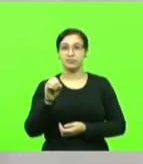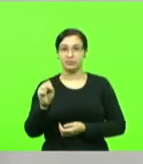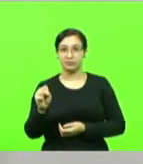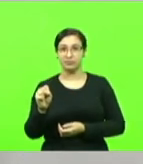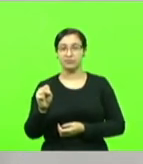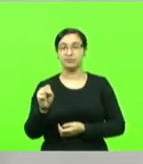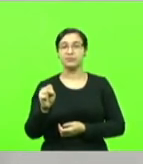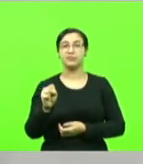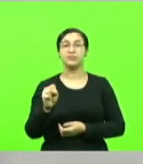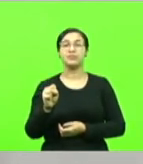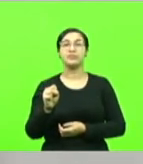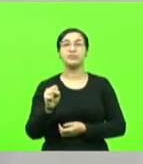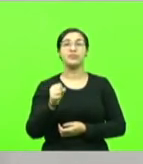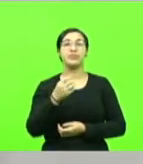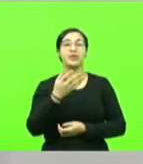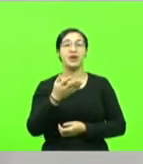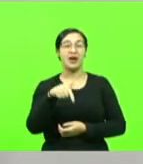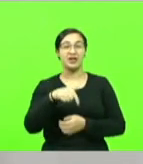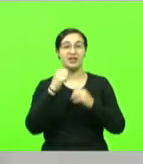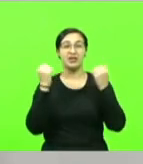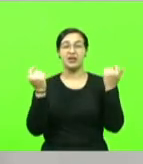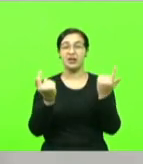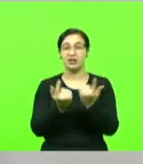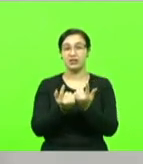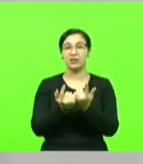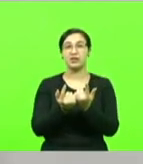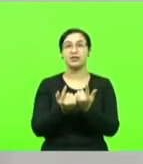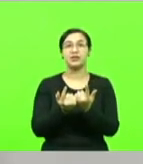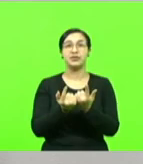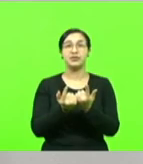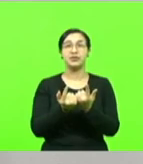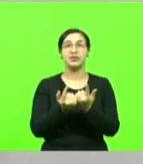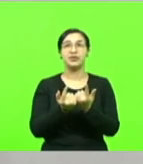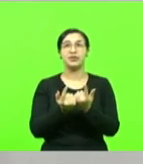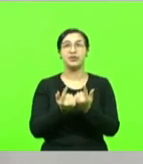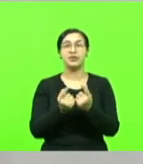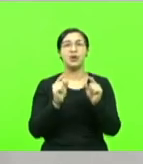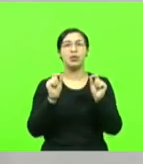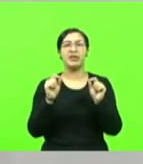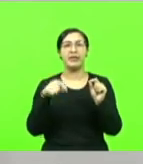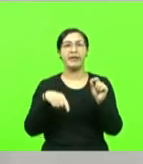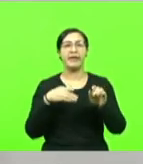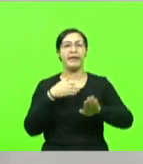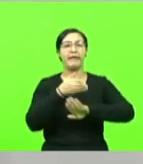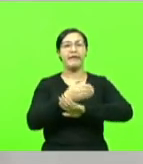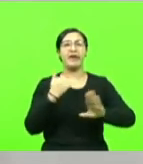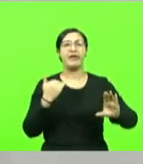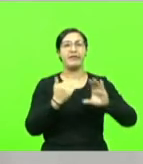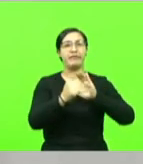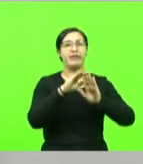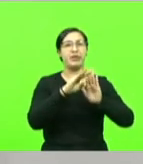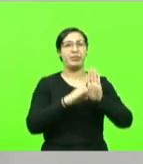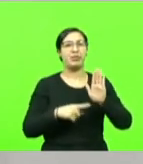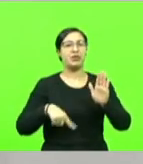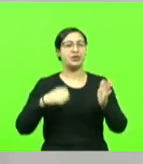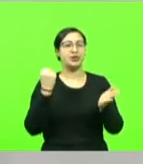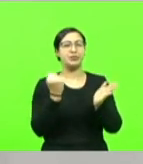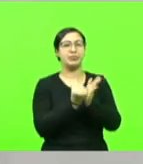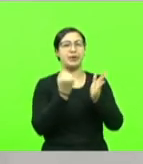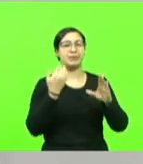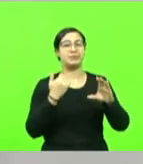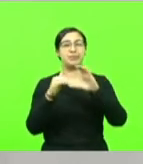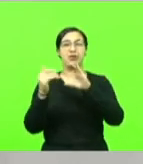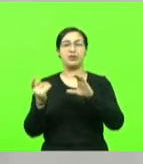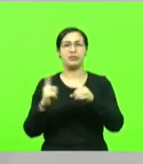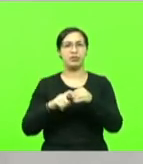essa casa aqui não é um cartório que o governo manda para cá e a gente carimba e manda. Há,